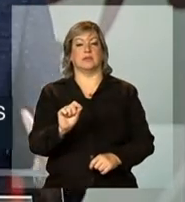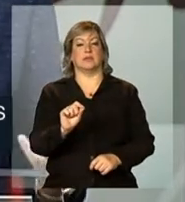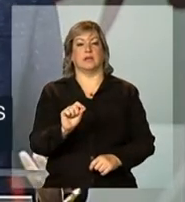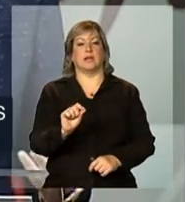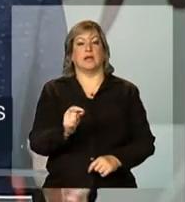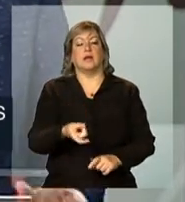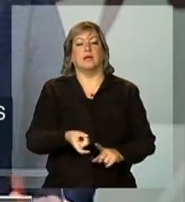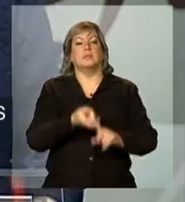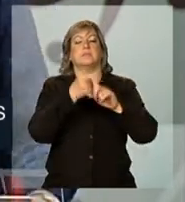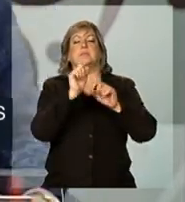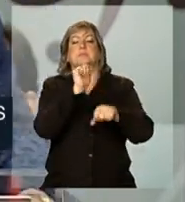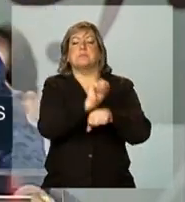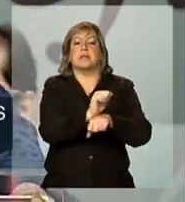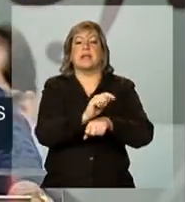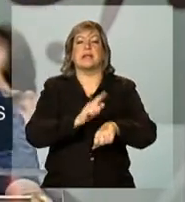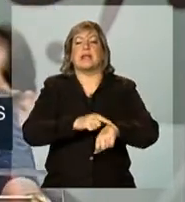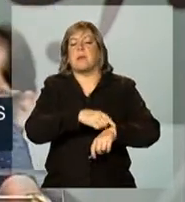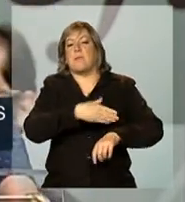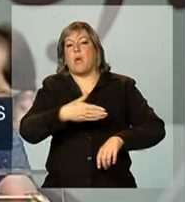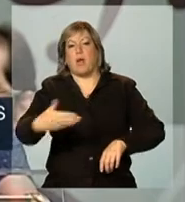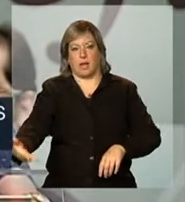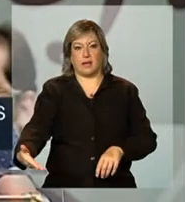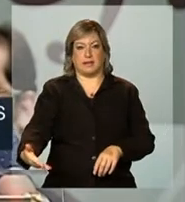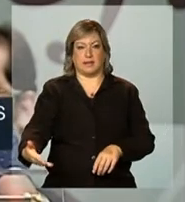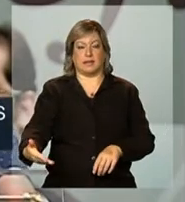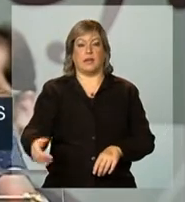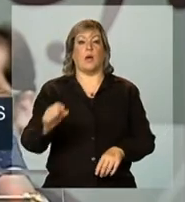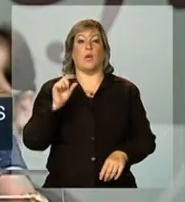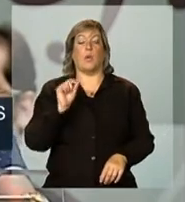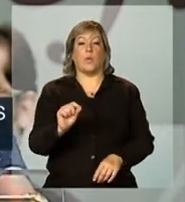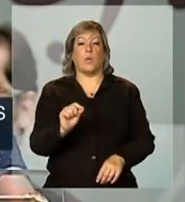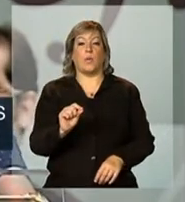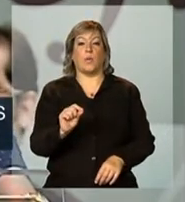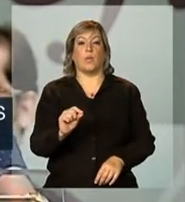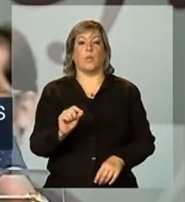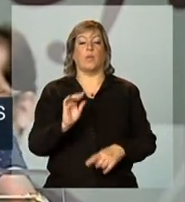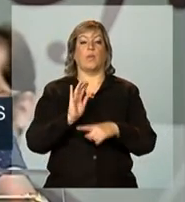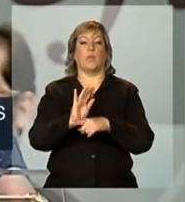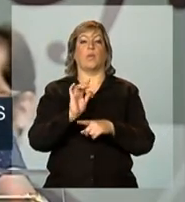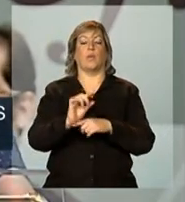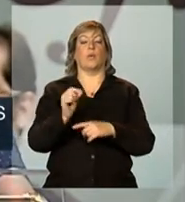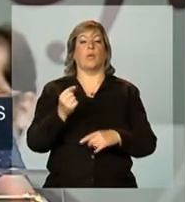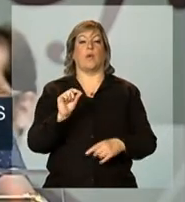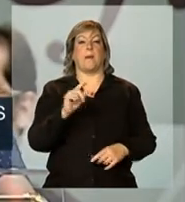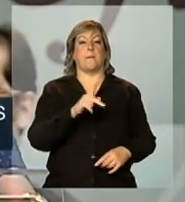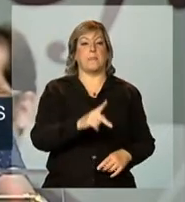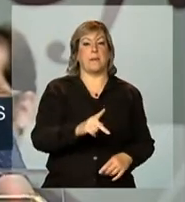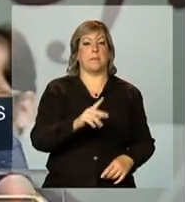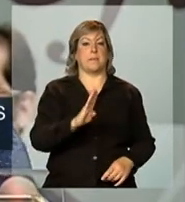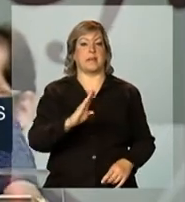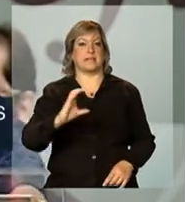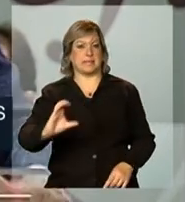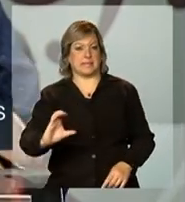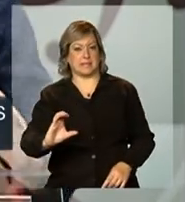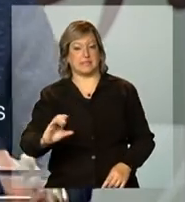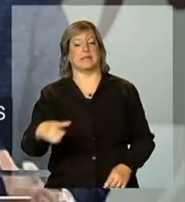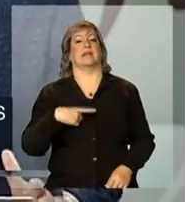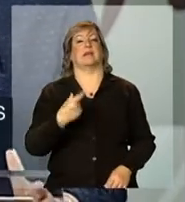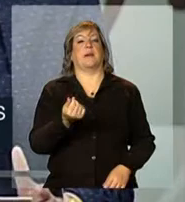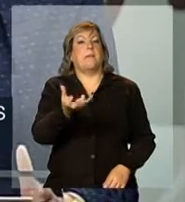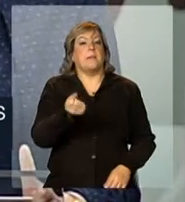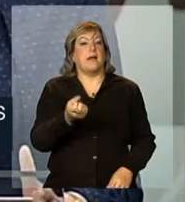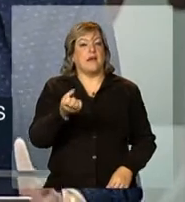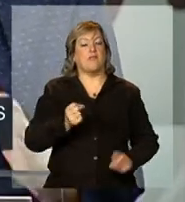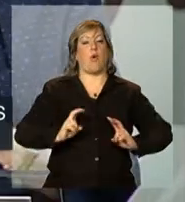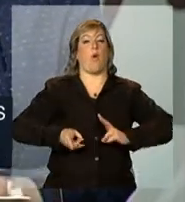ou pelo tempo que for necessário do benefício da prestação continuada, o BPC, de forma que se a pessoa